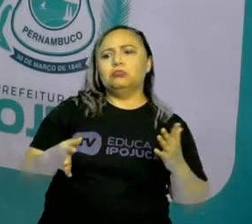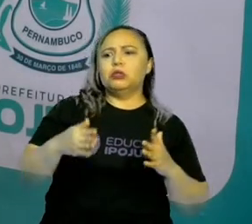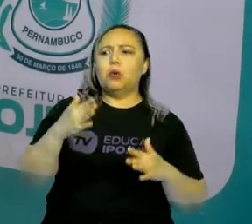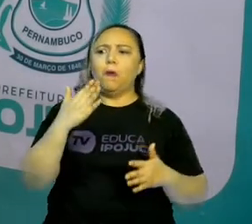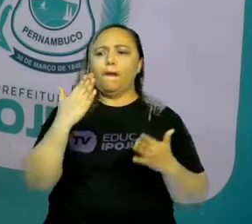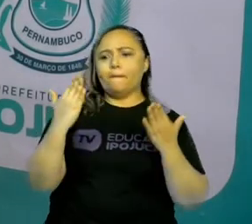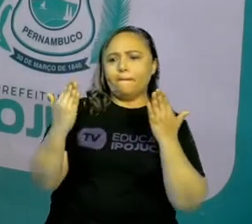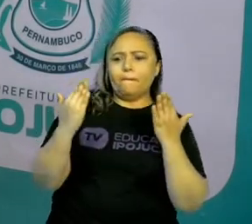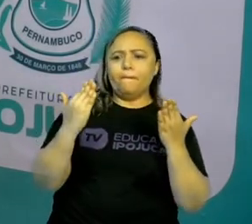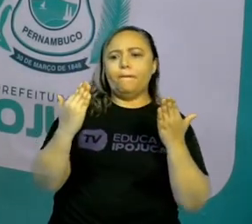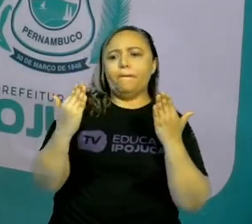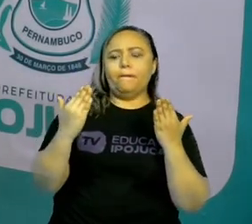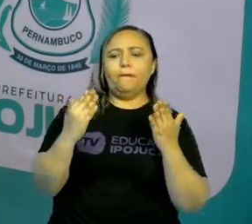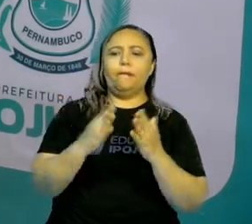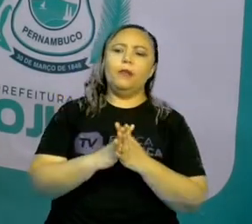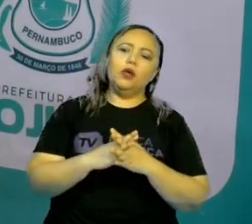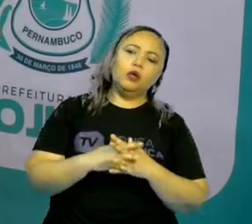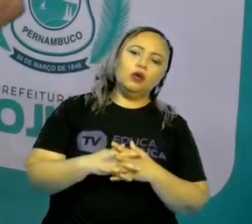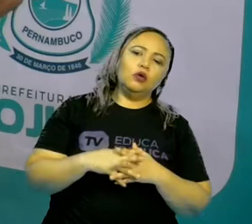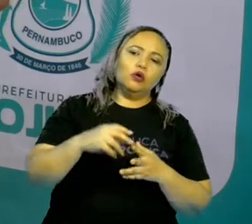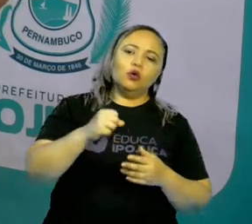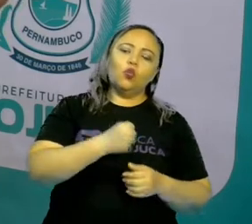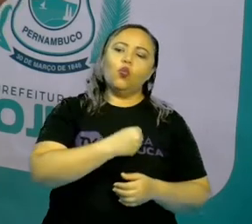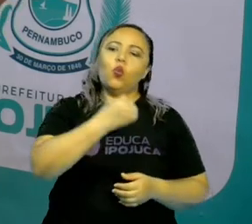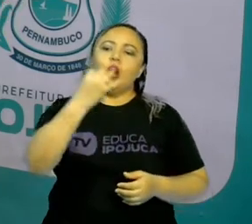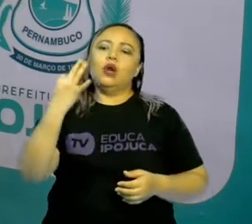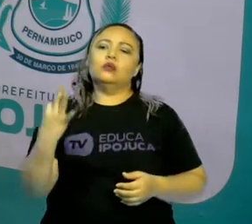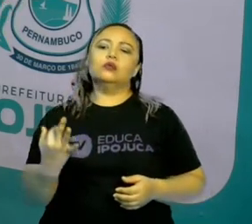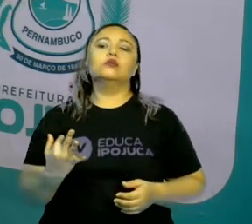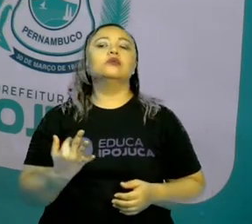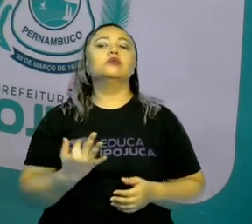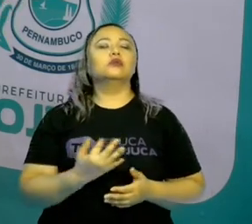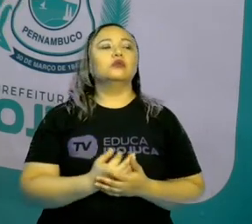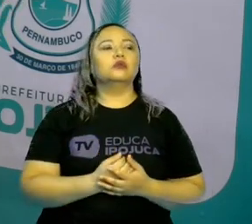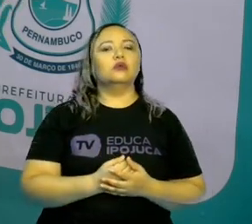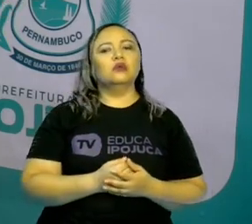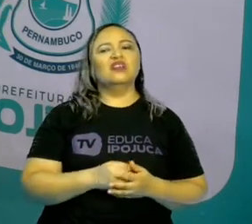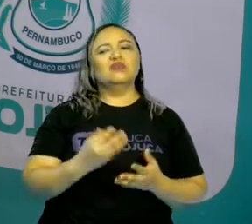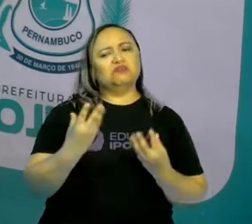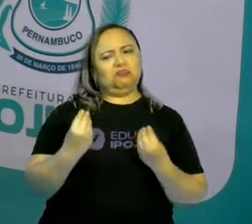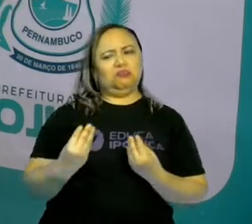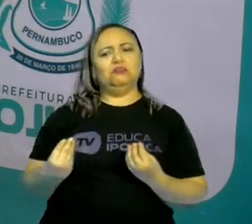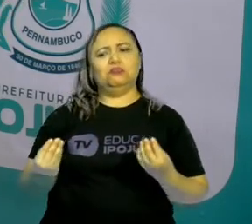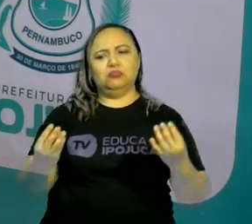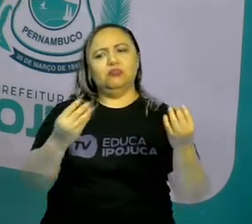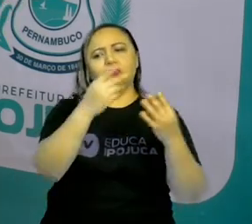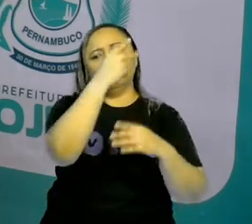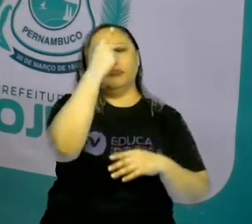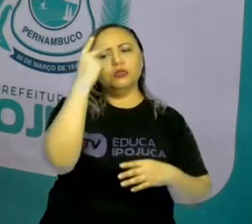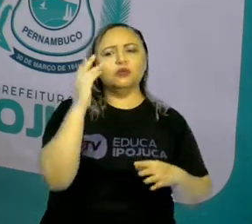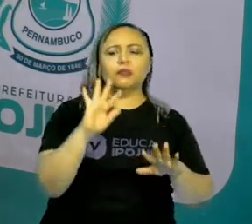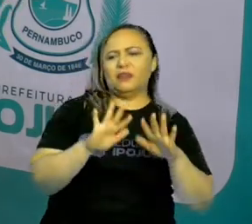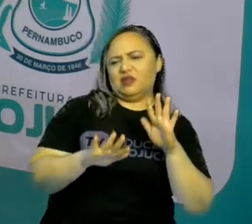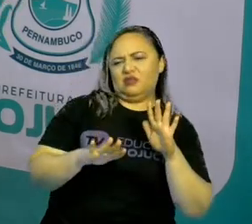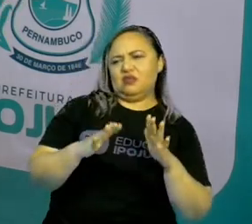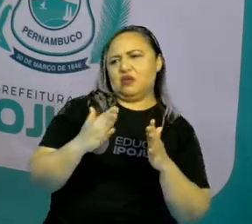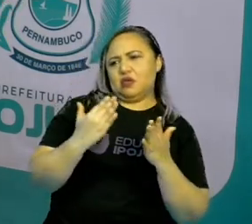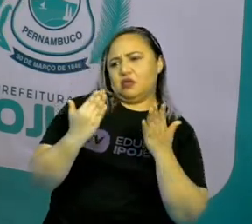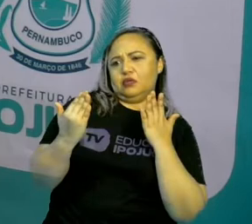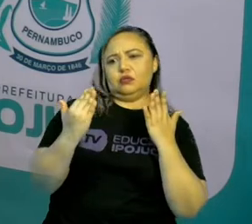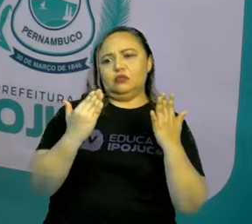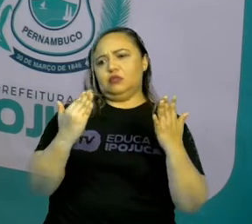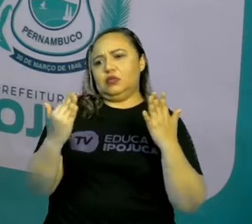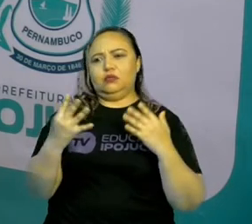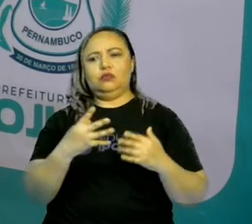Olha, eu chego assim na fila e digo assim, tem muita gente, eu acho que mais ou menos aqui tem umas